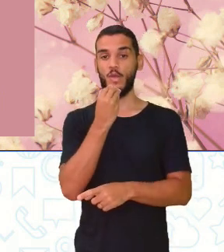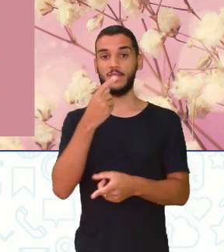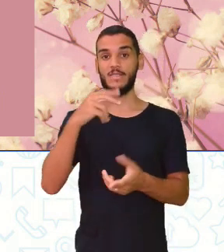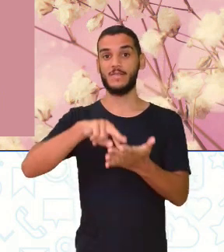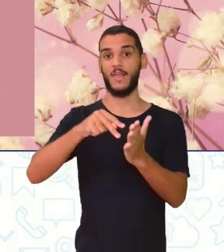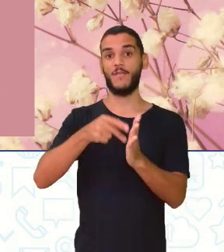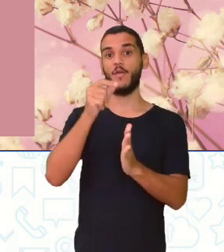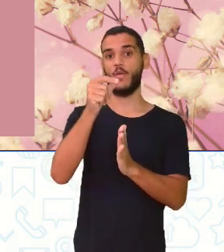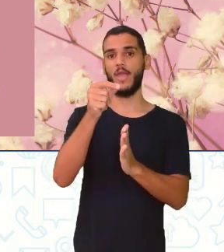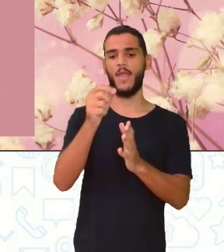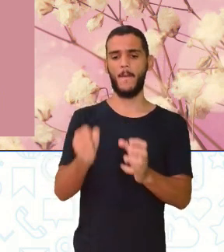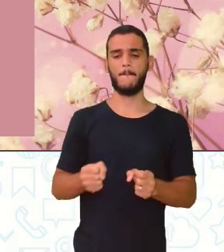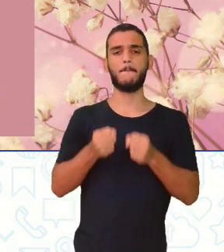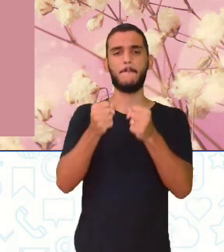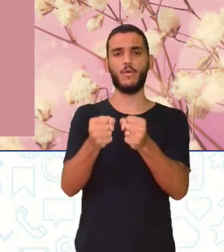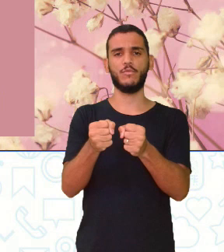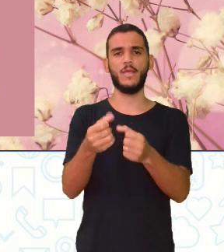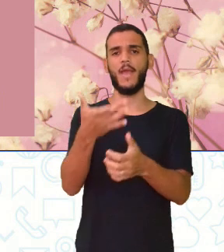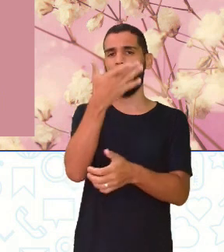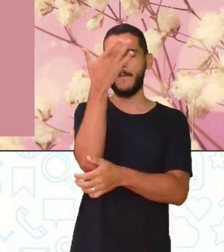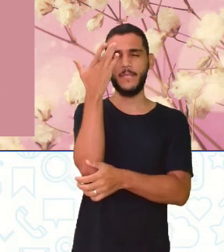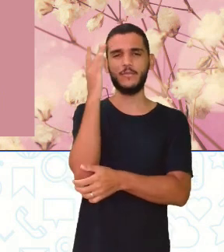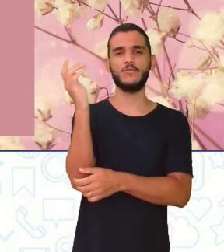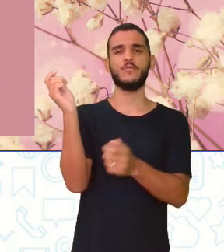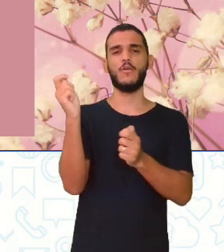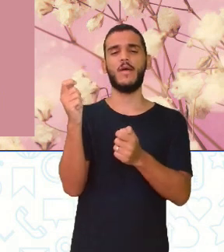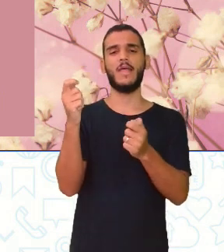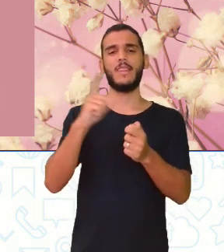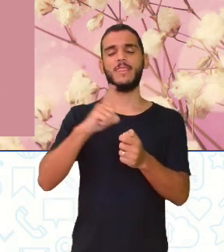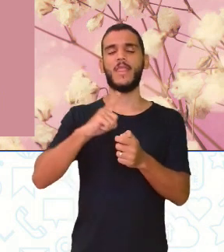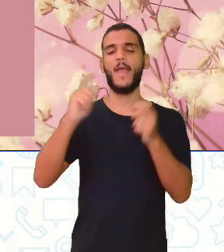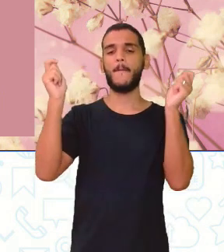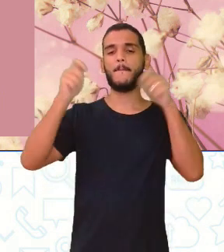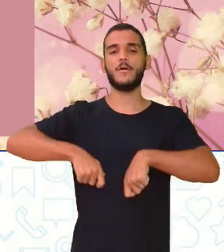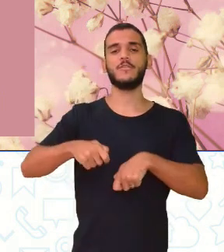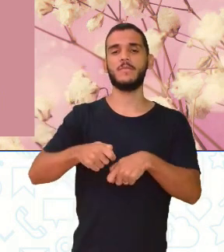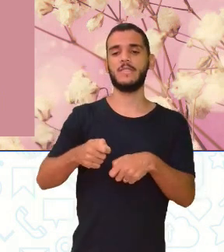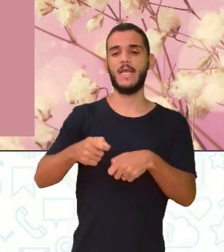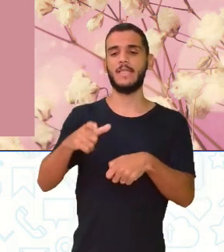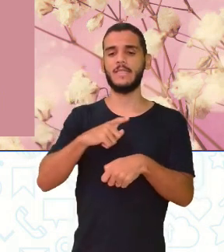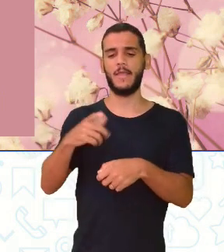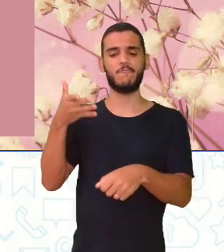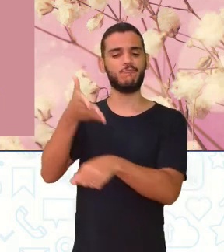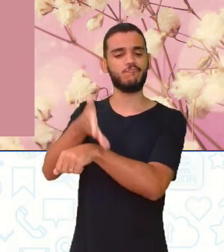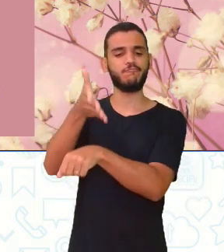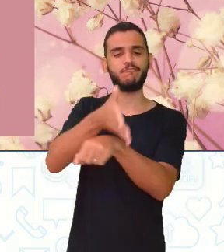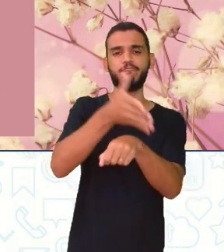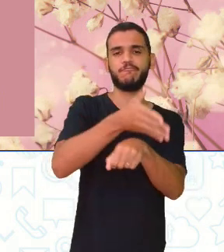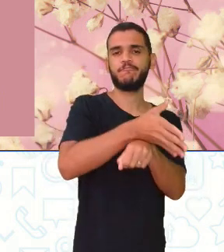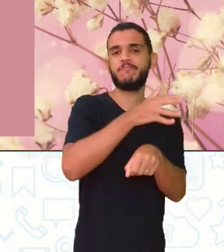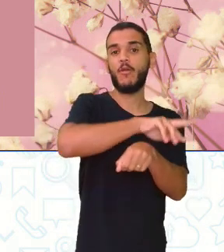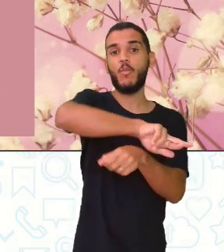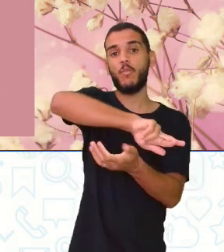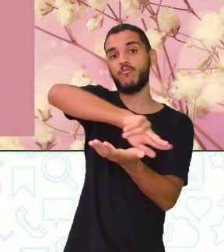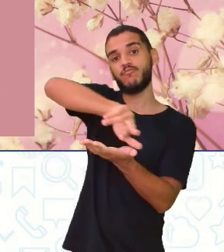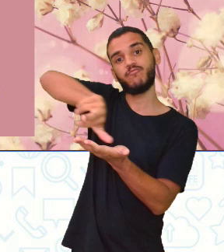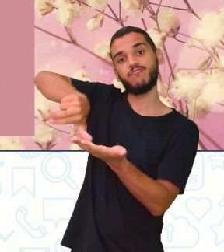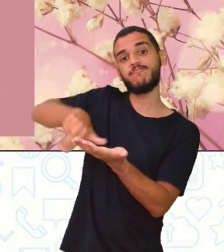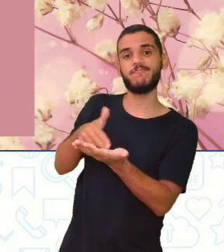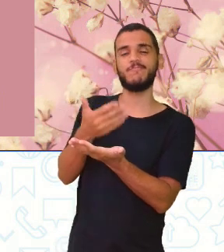conhece, principalmente a língua portuguesa, mais a gente consegue circular nos mais diversos espaços, usando as mais